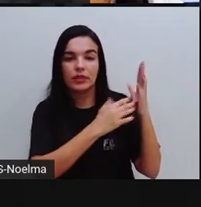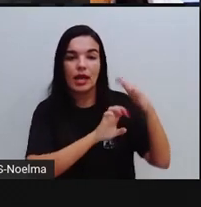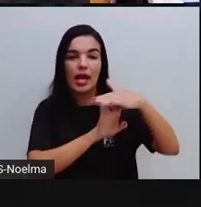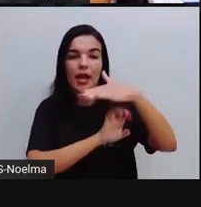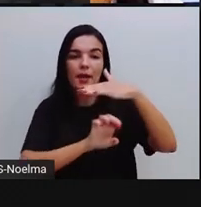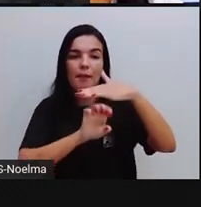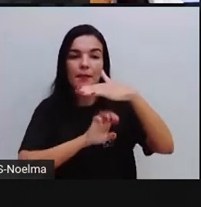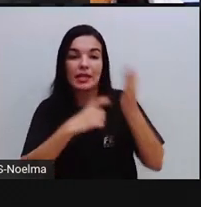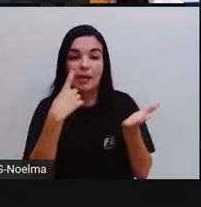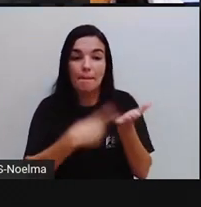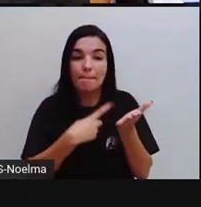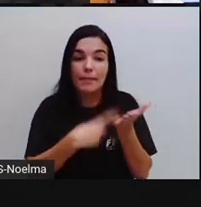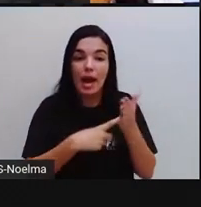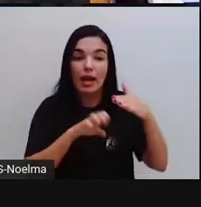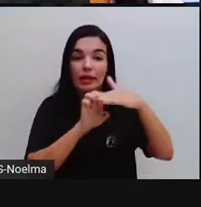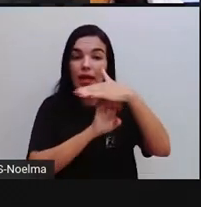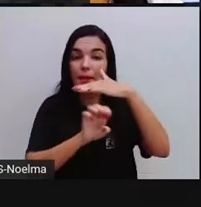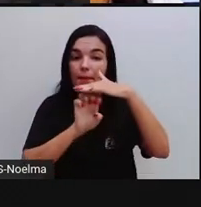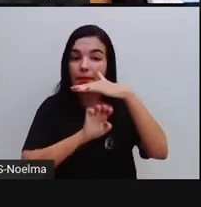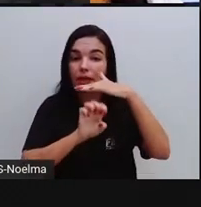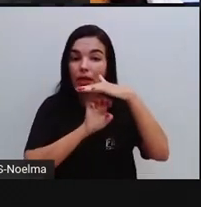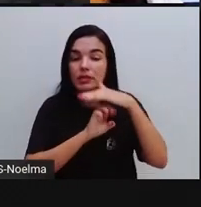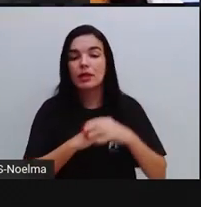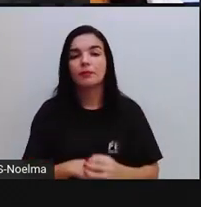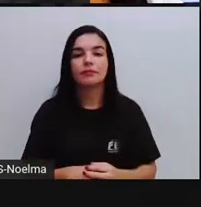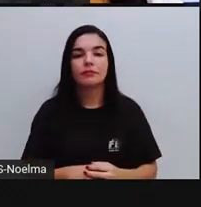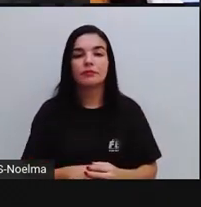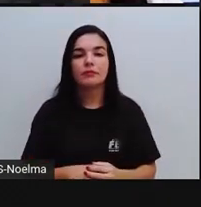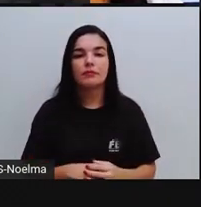Nós temos o slogan,